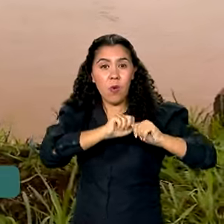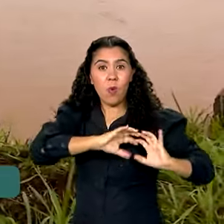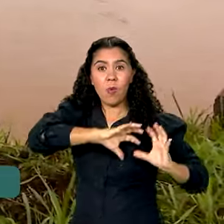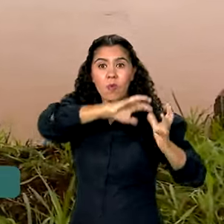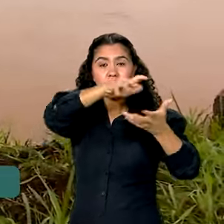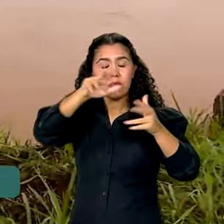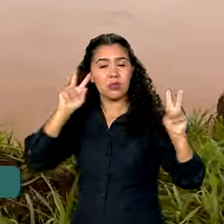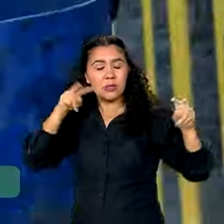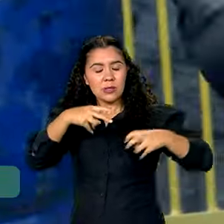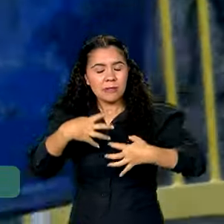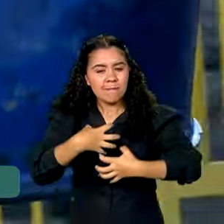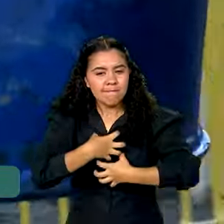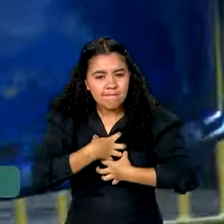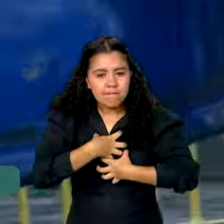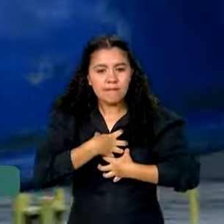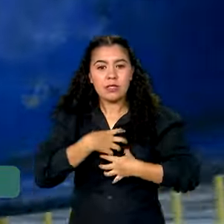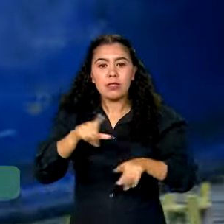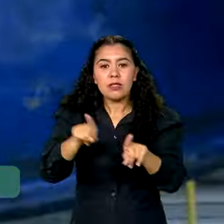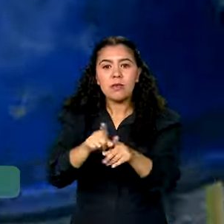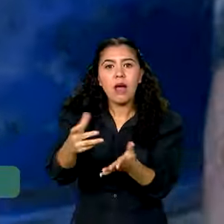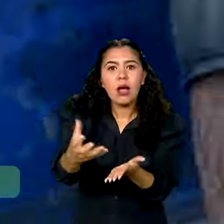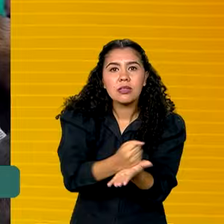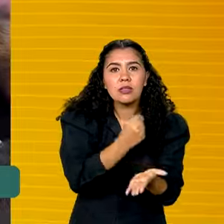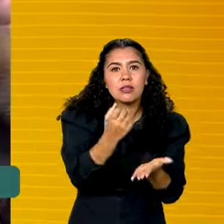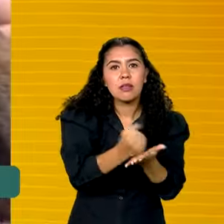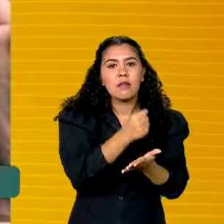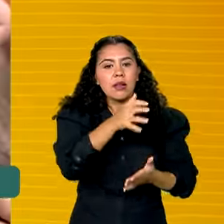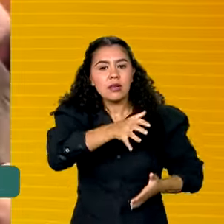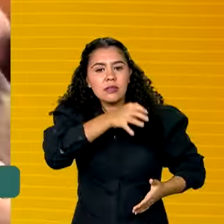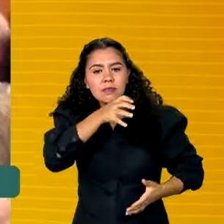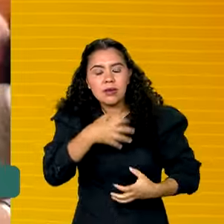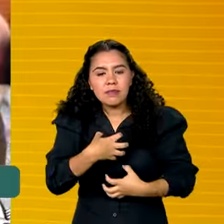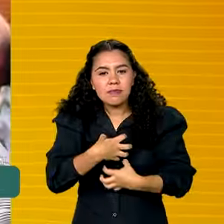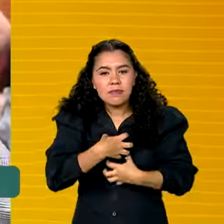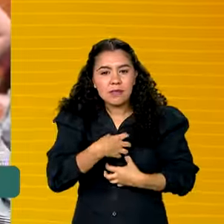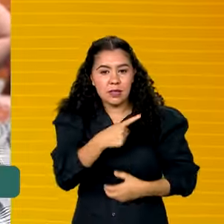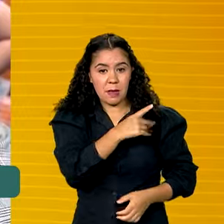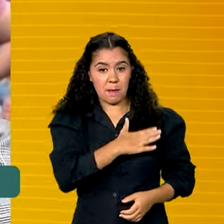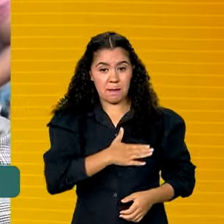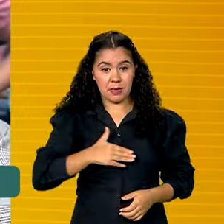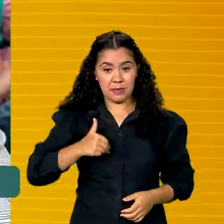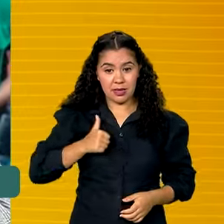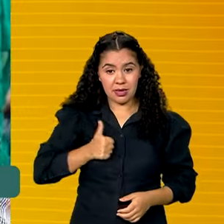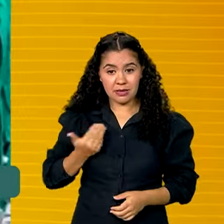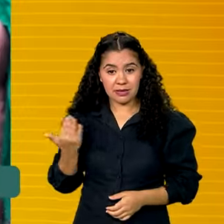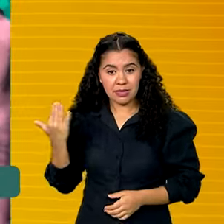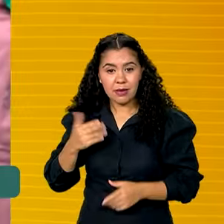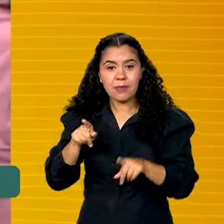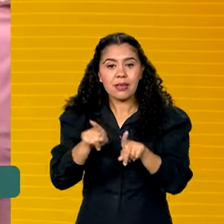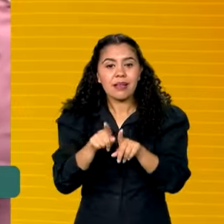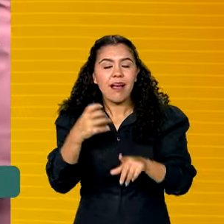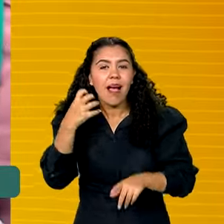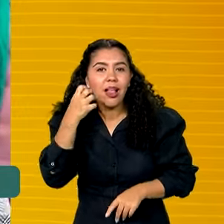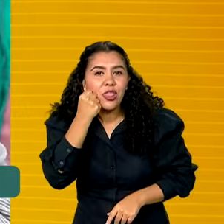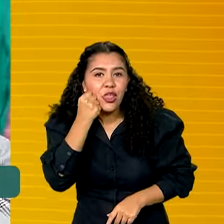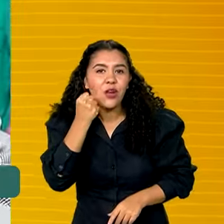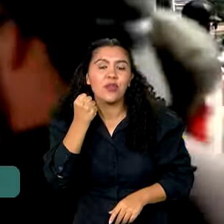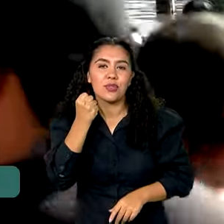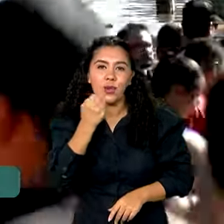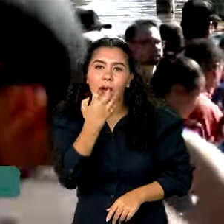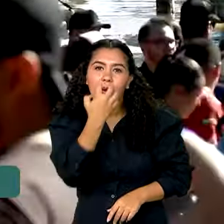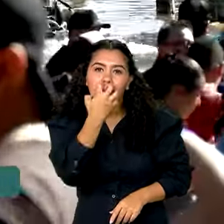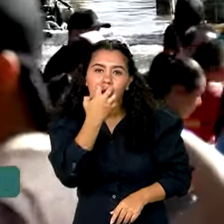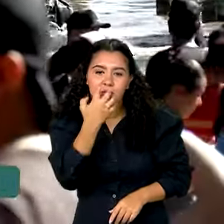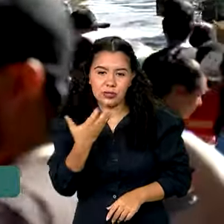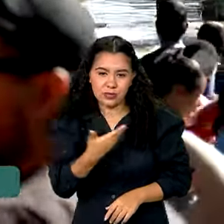resgates de animais gerou ainda mais comoção. Janja, a primeira-dama, chegou a adotar uma cadelinha abandonada.